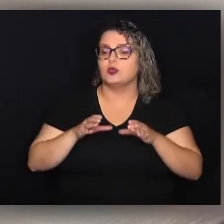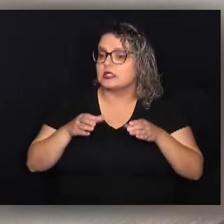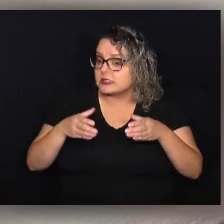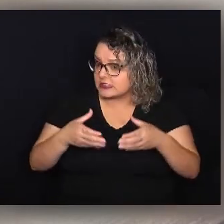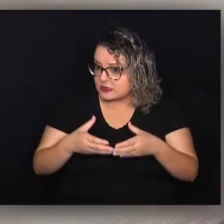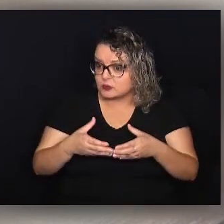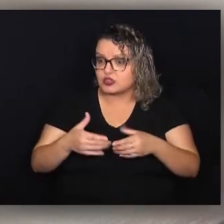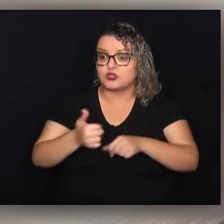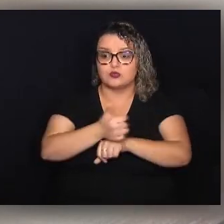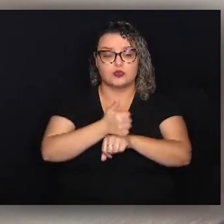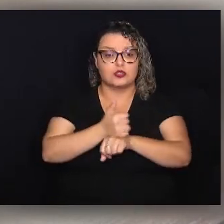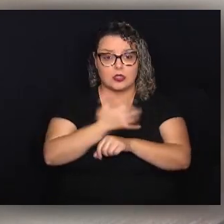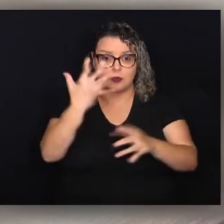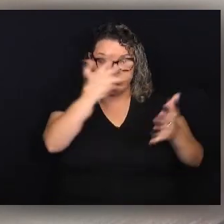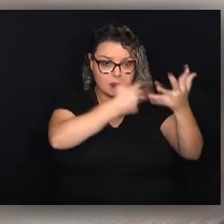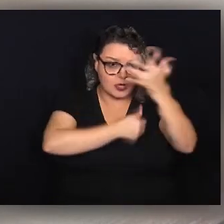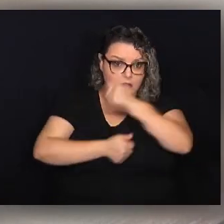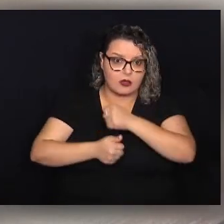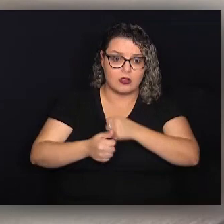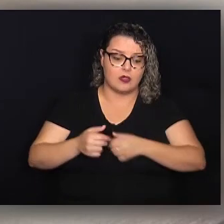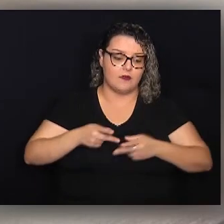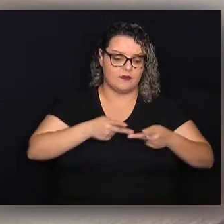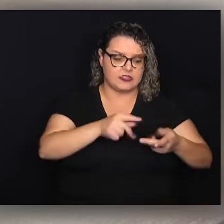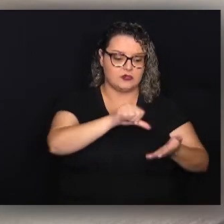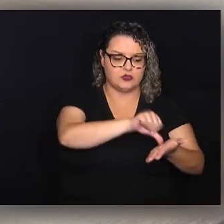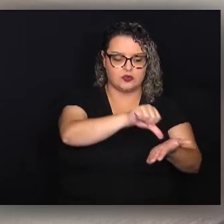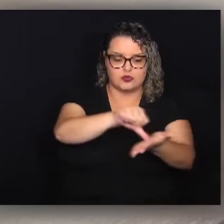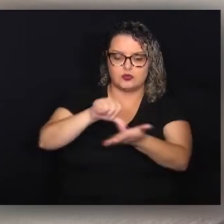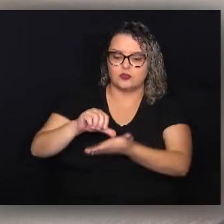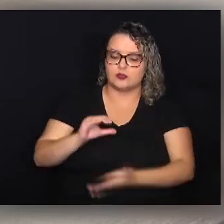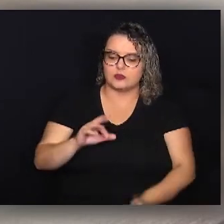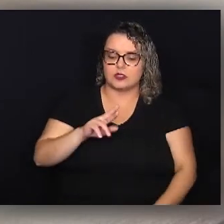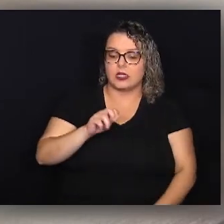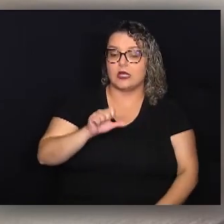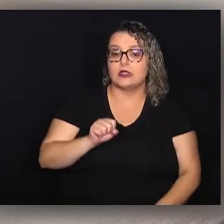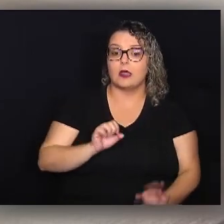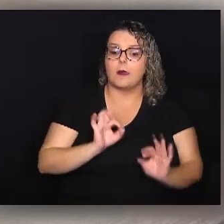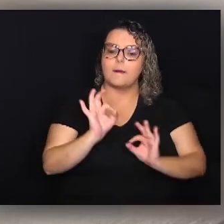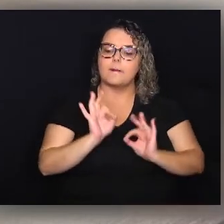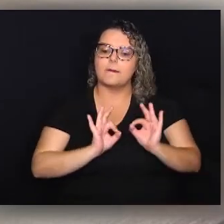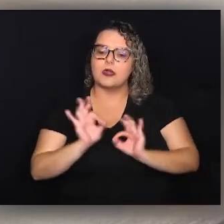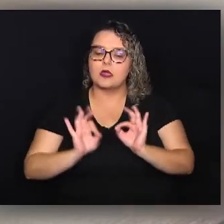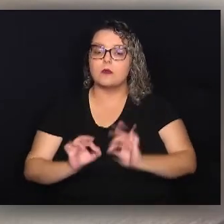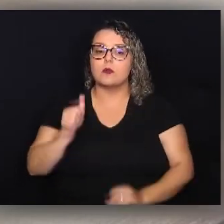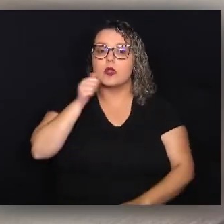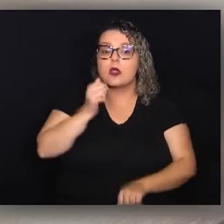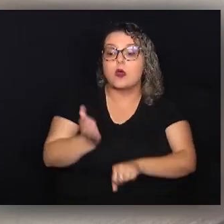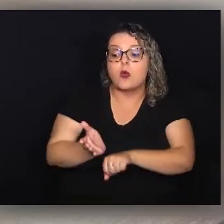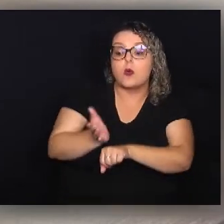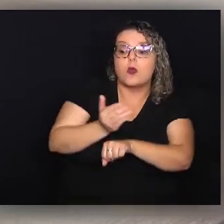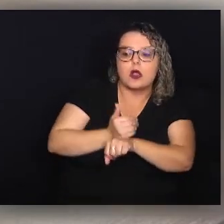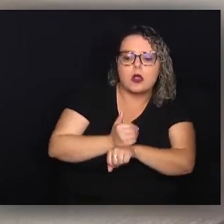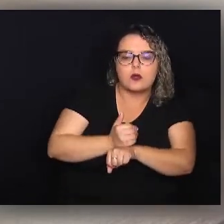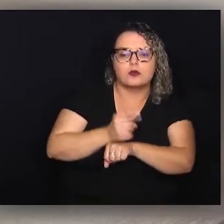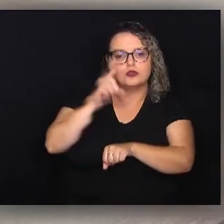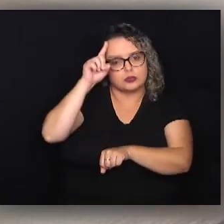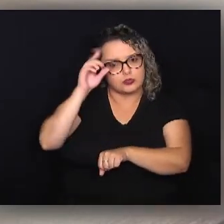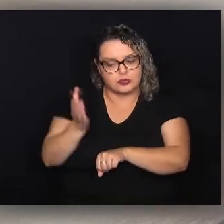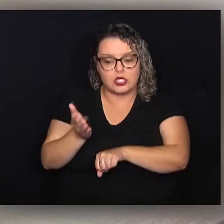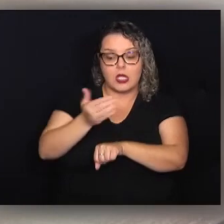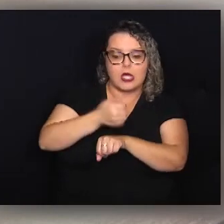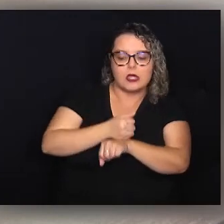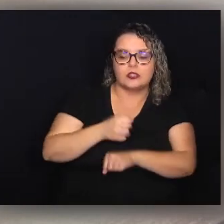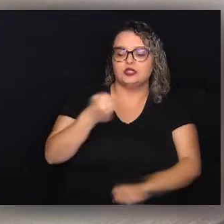essa equipe de profissionais da beleza vão até os CRAS para preparar a mulher que antecede o dia